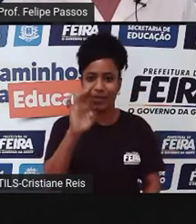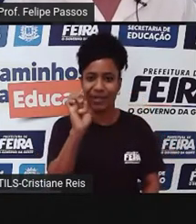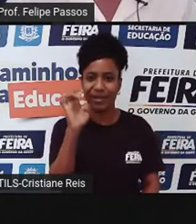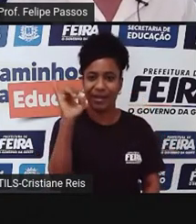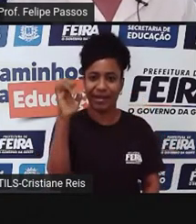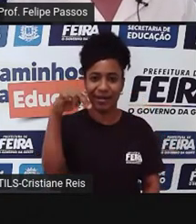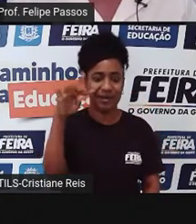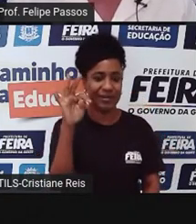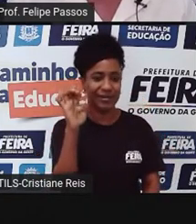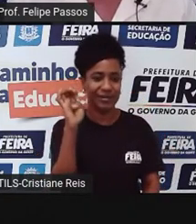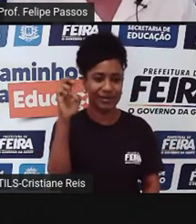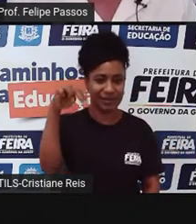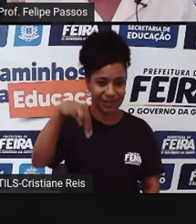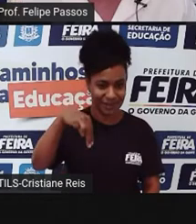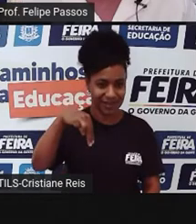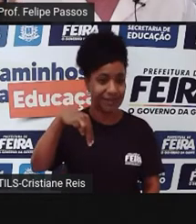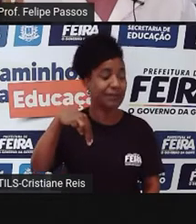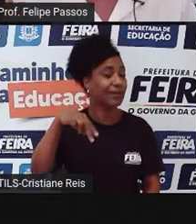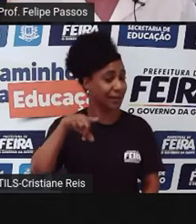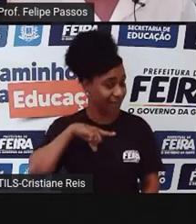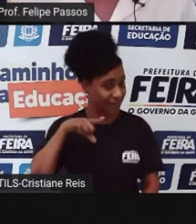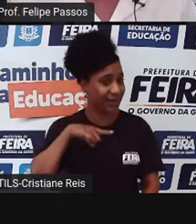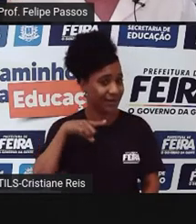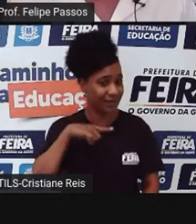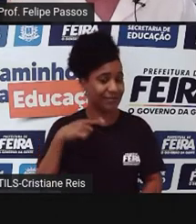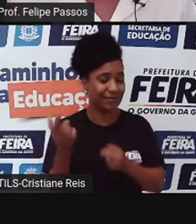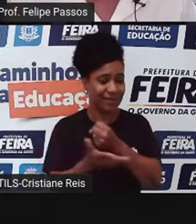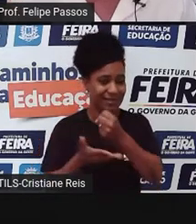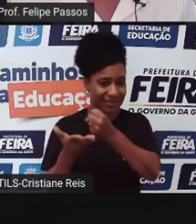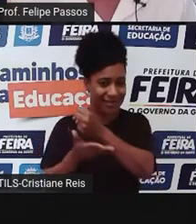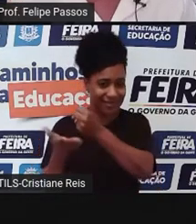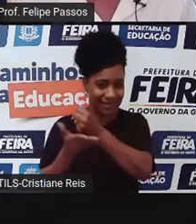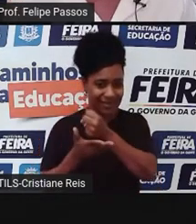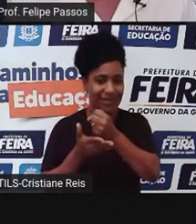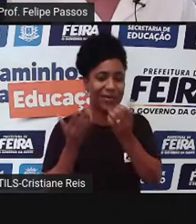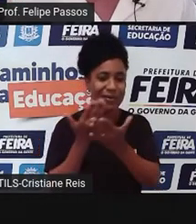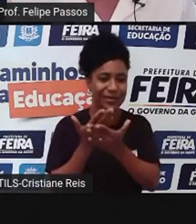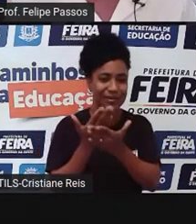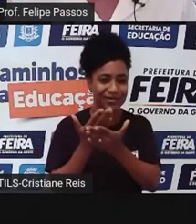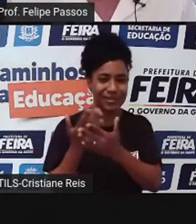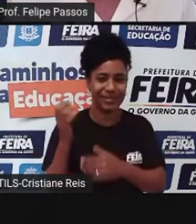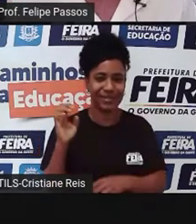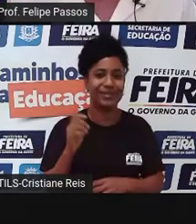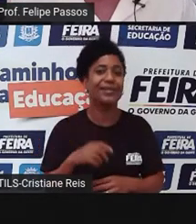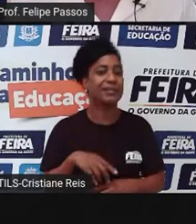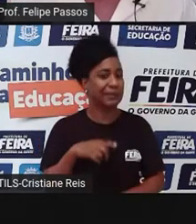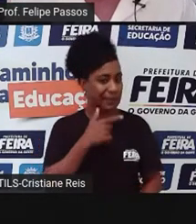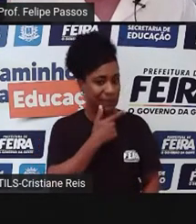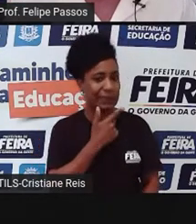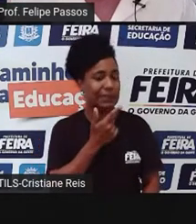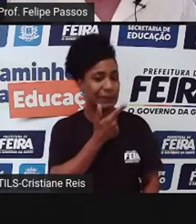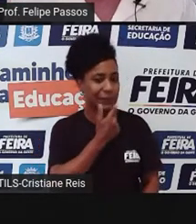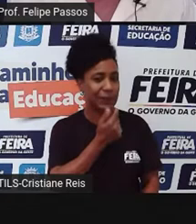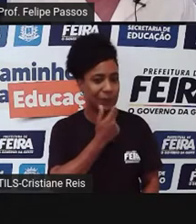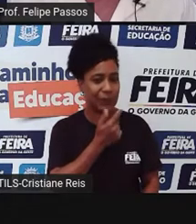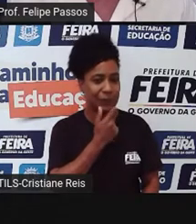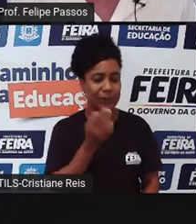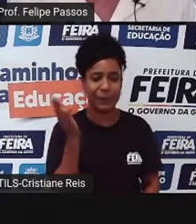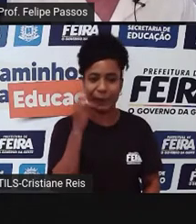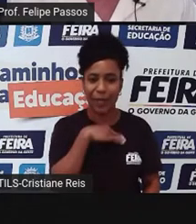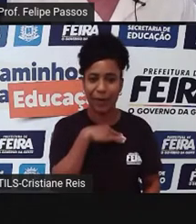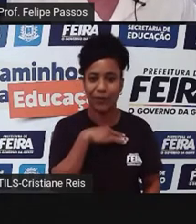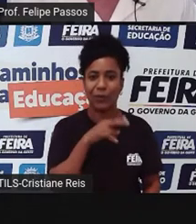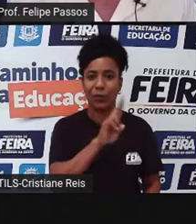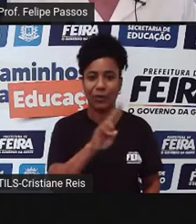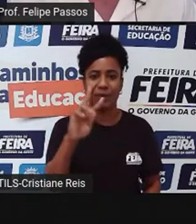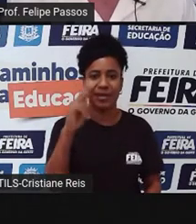até hoje. E eu separei um nome aqui que eu quase não coloquei, gente ruim, mas é importante falar sobre ele. Hitler,